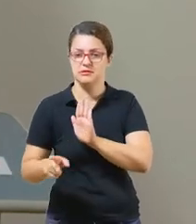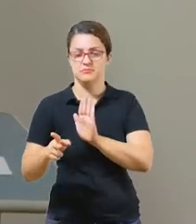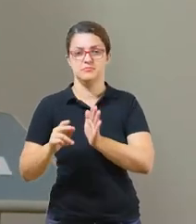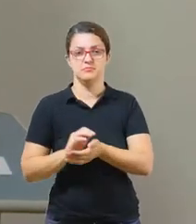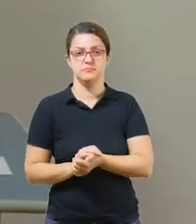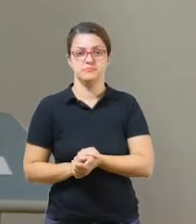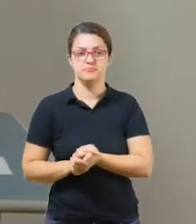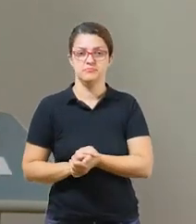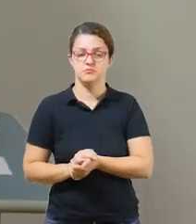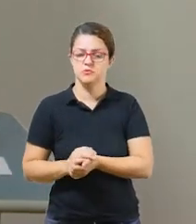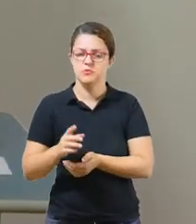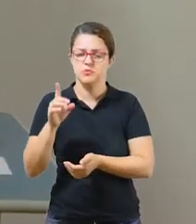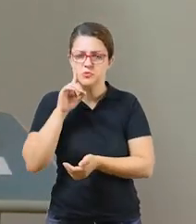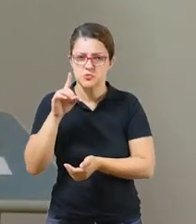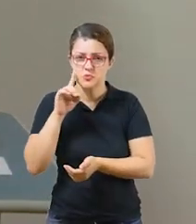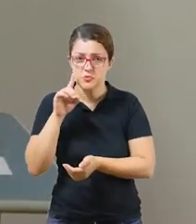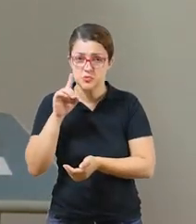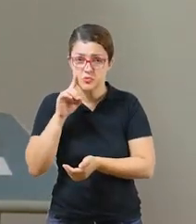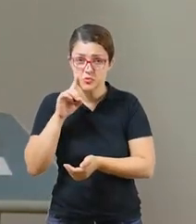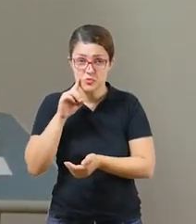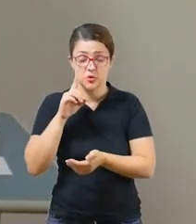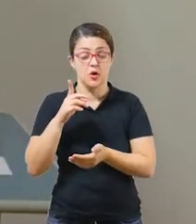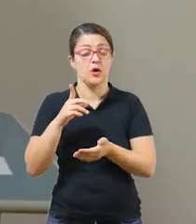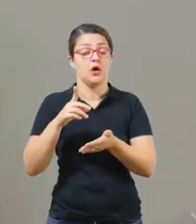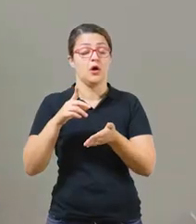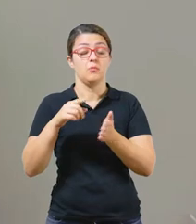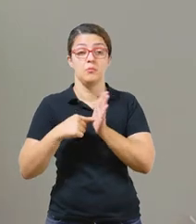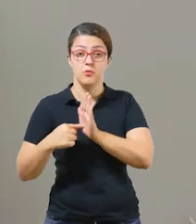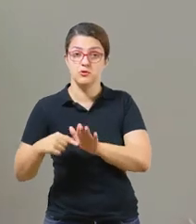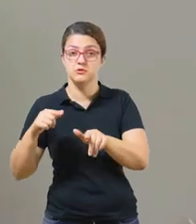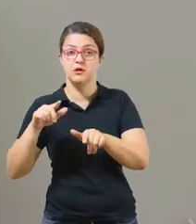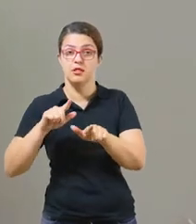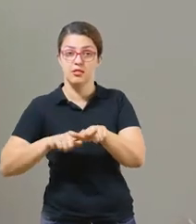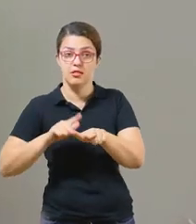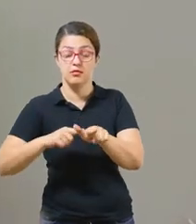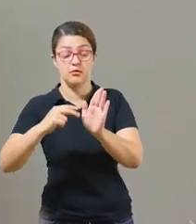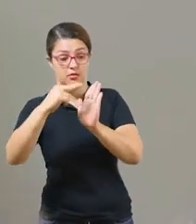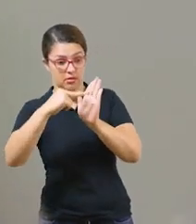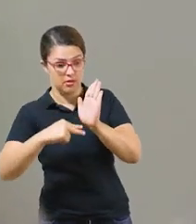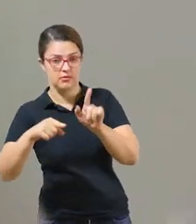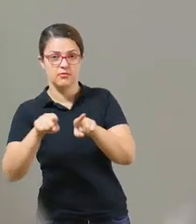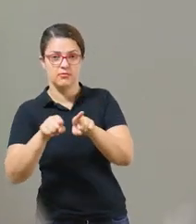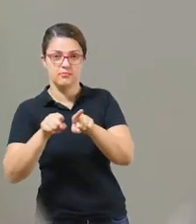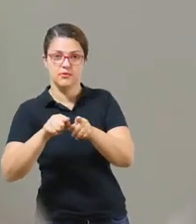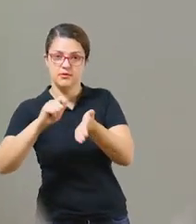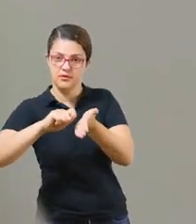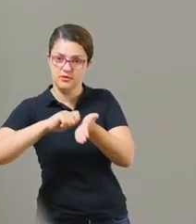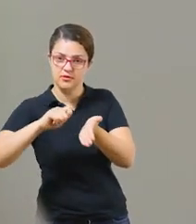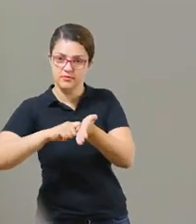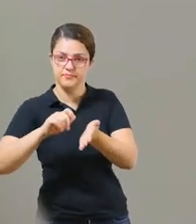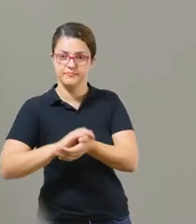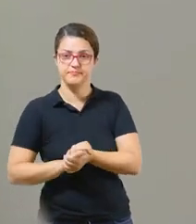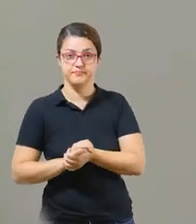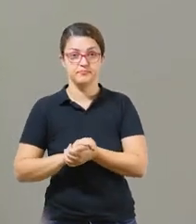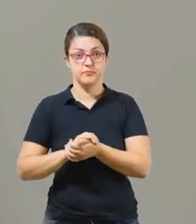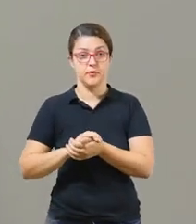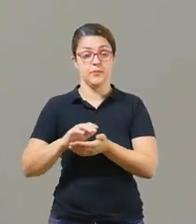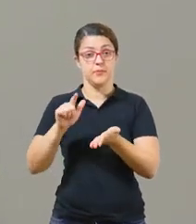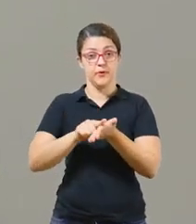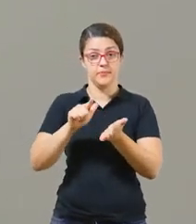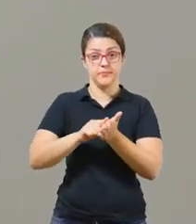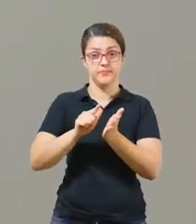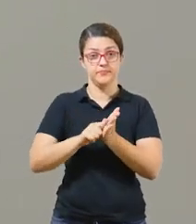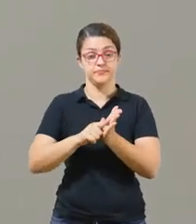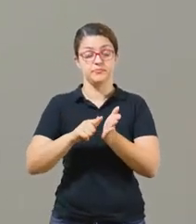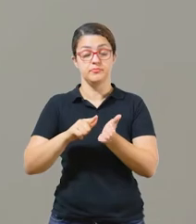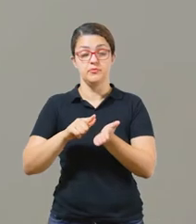escreva o alfabeto todos os dias após a leitura. Com a fita adesiva no sofite escreva o nome da criança modelando